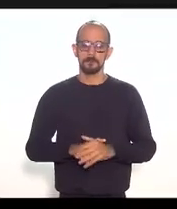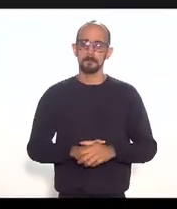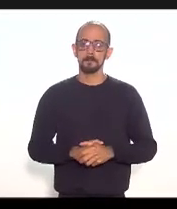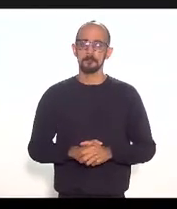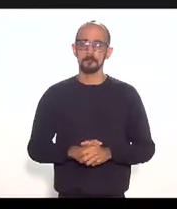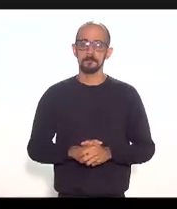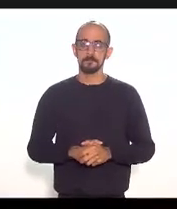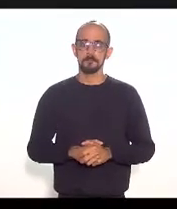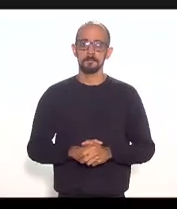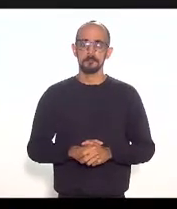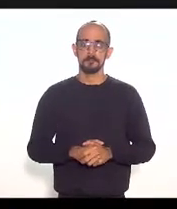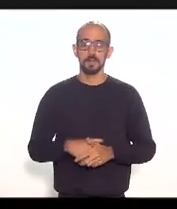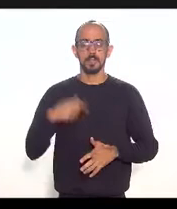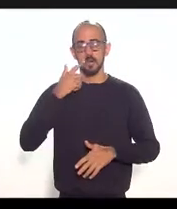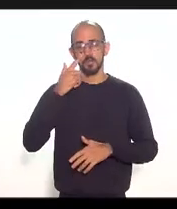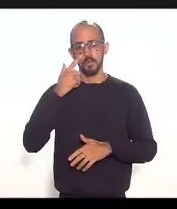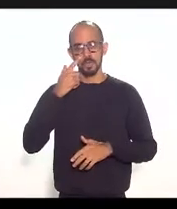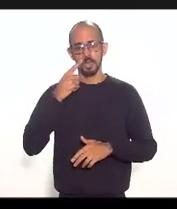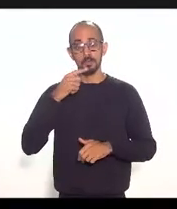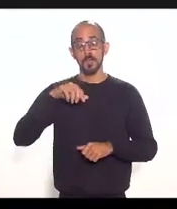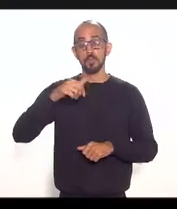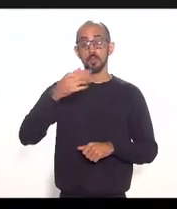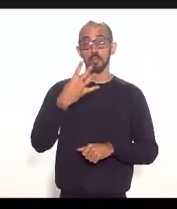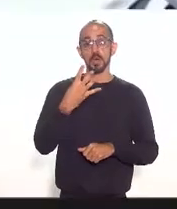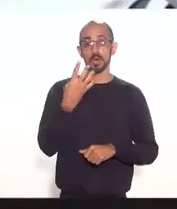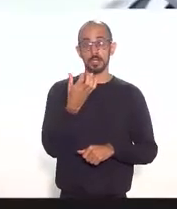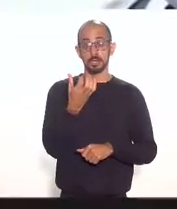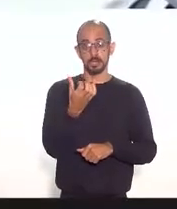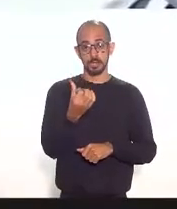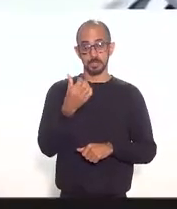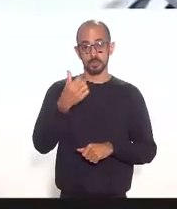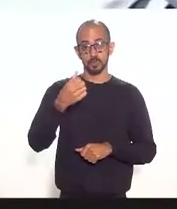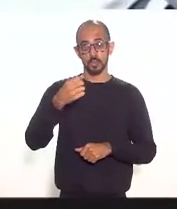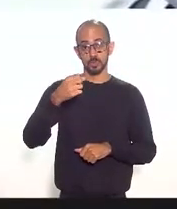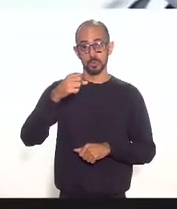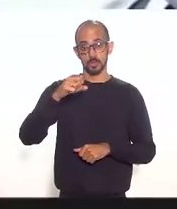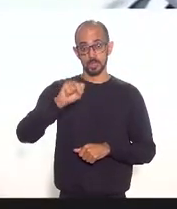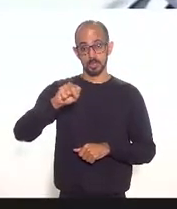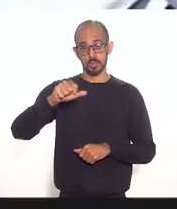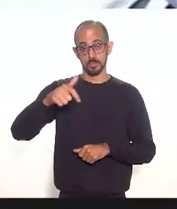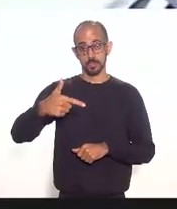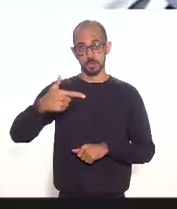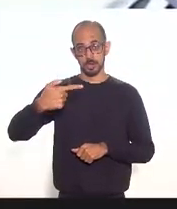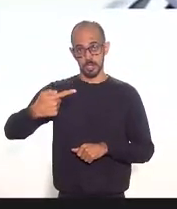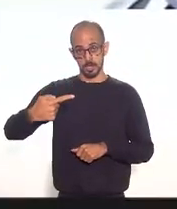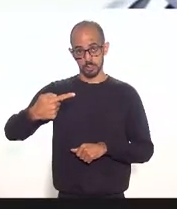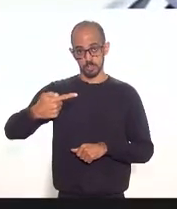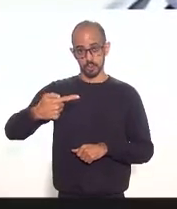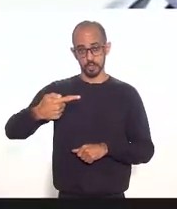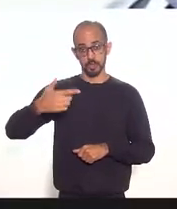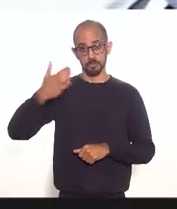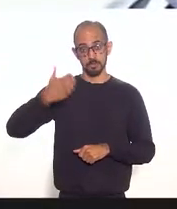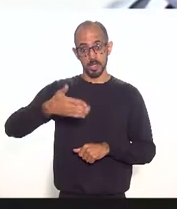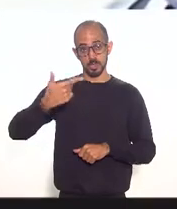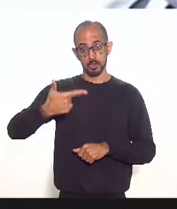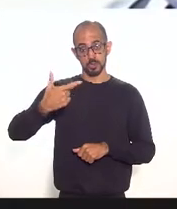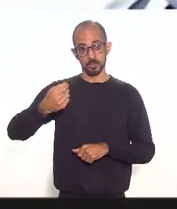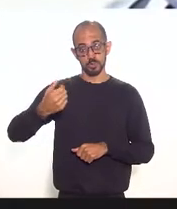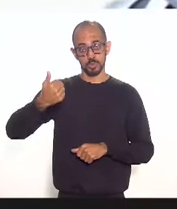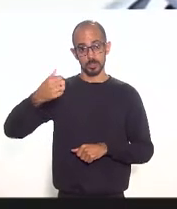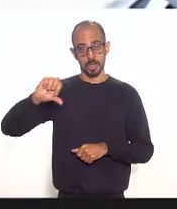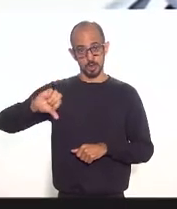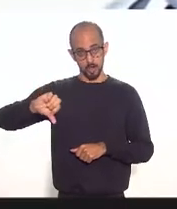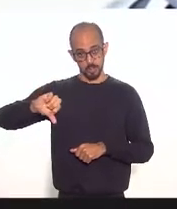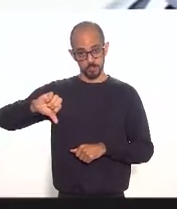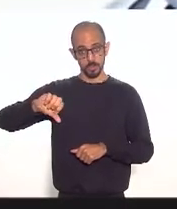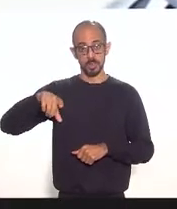Aqui ele é o número. 46,827, de 12 de novembro de 2019, definindo